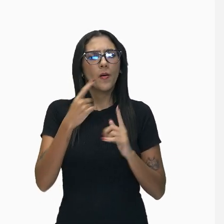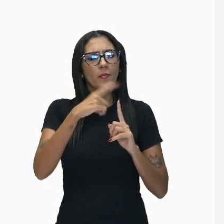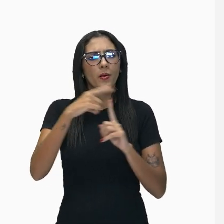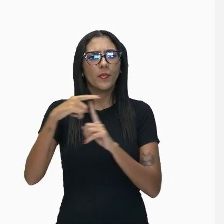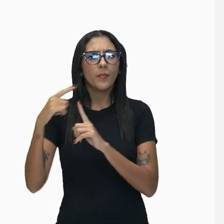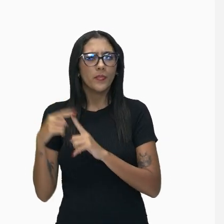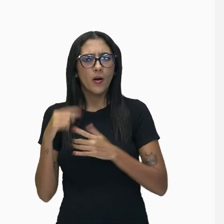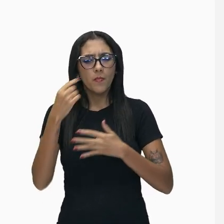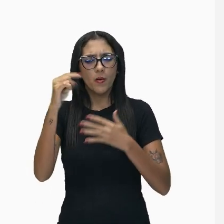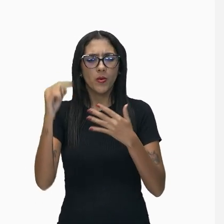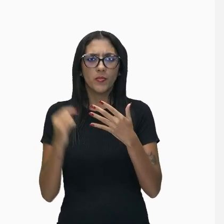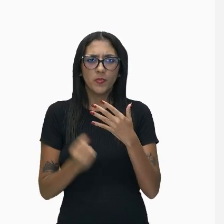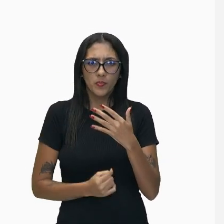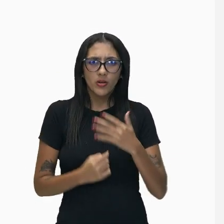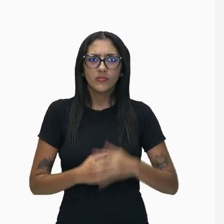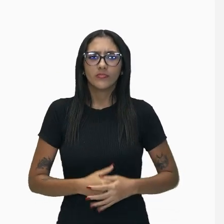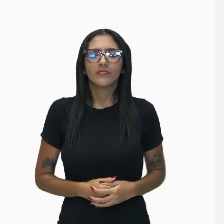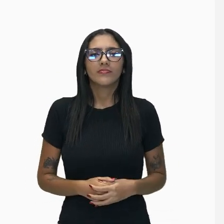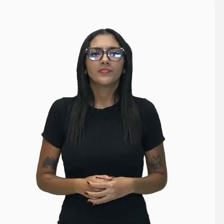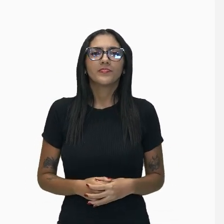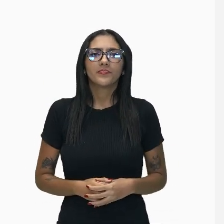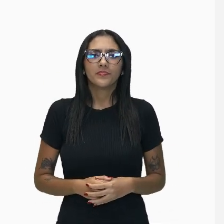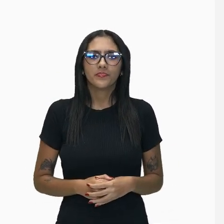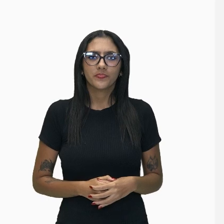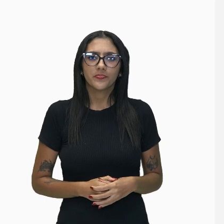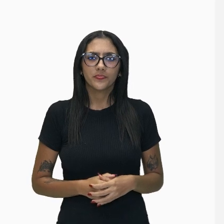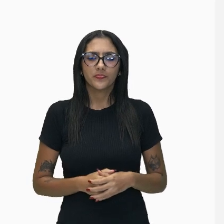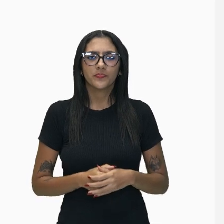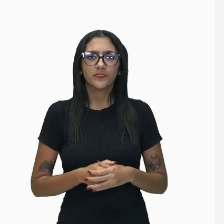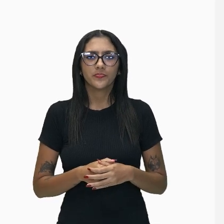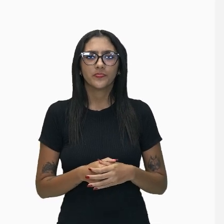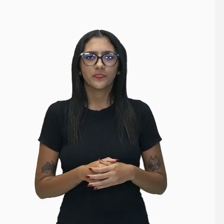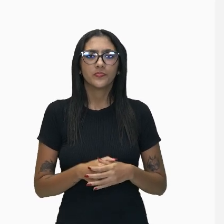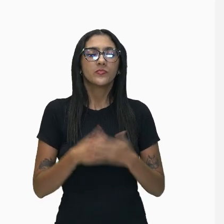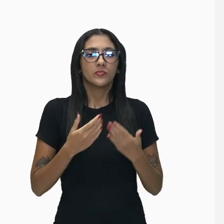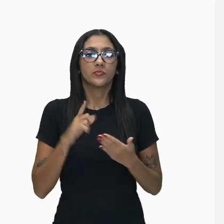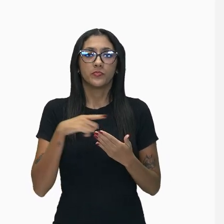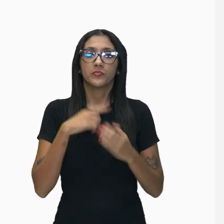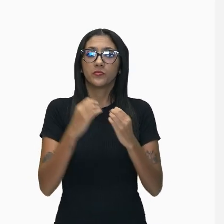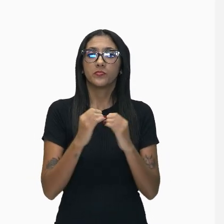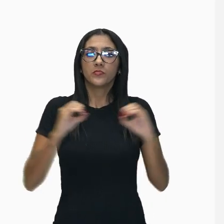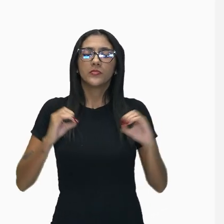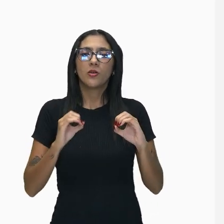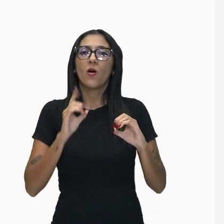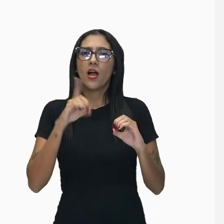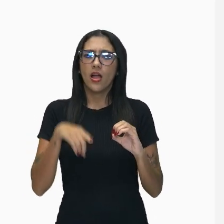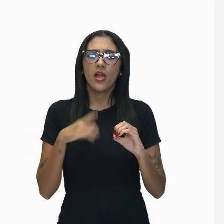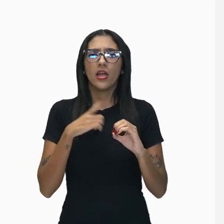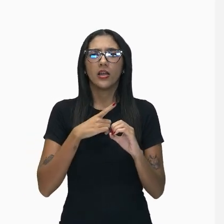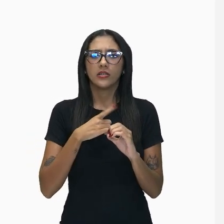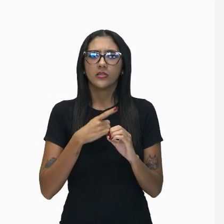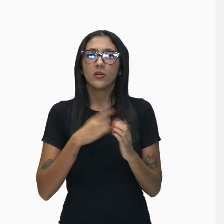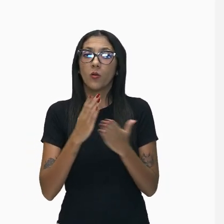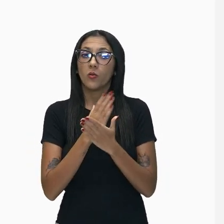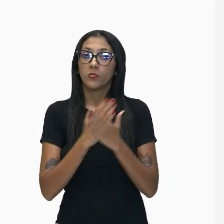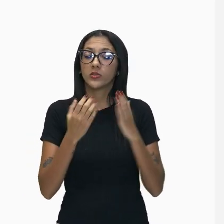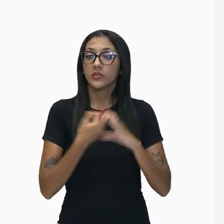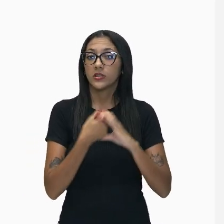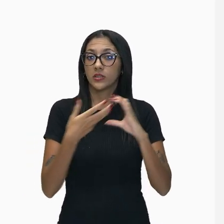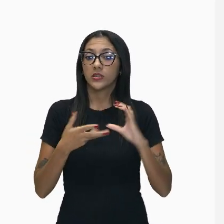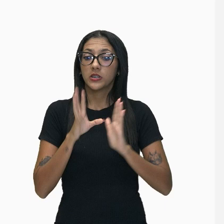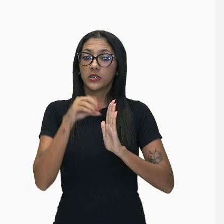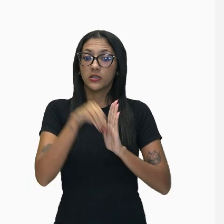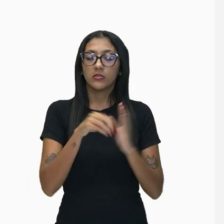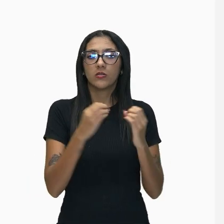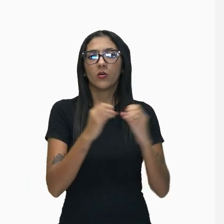de substantivos. Então, olha só, as orações subordinadas substantivas, elas exercem, em relação à oração principal,